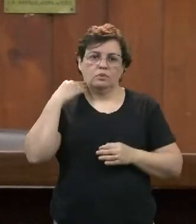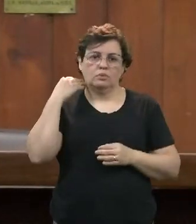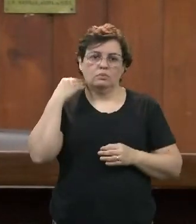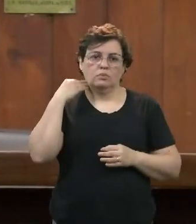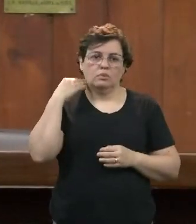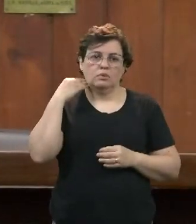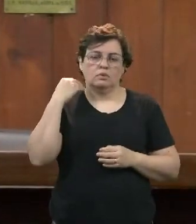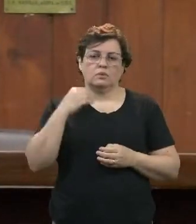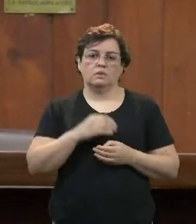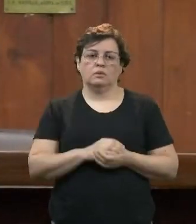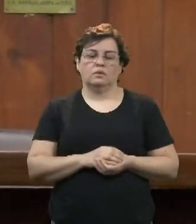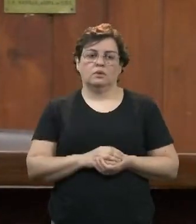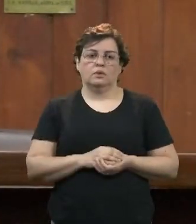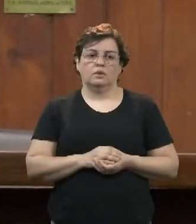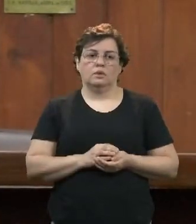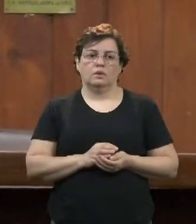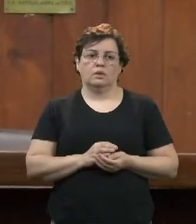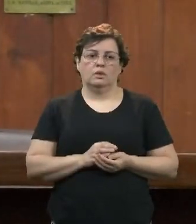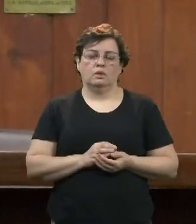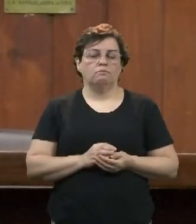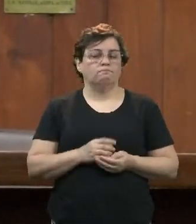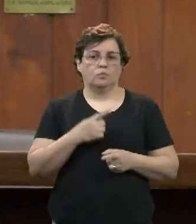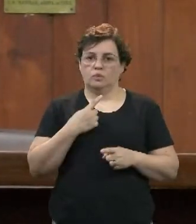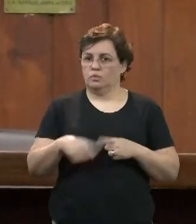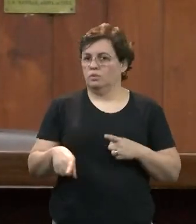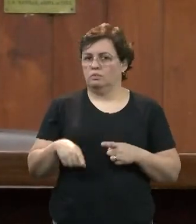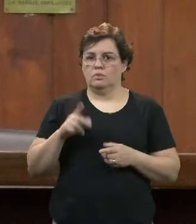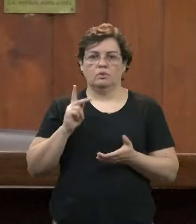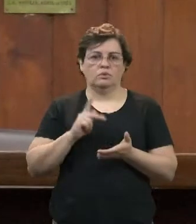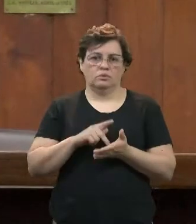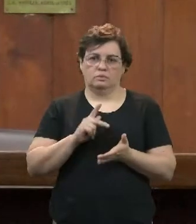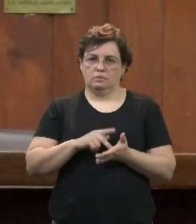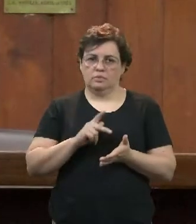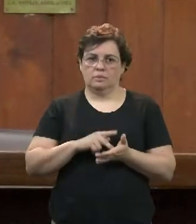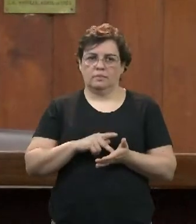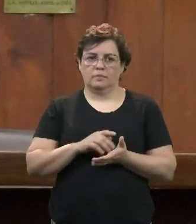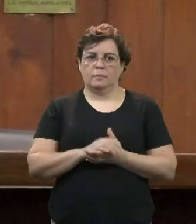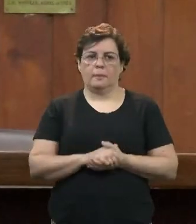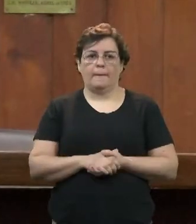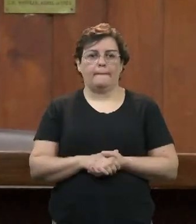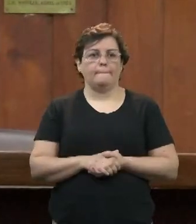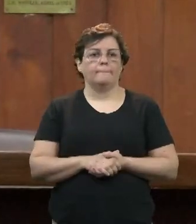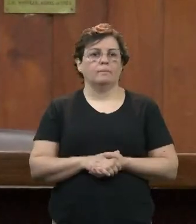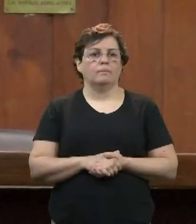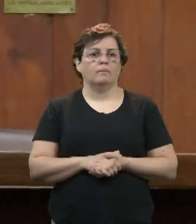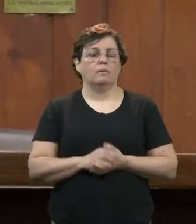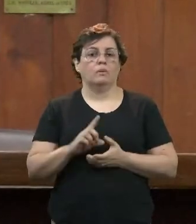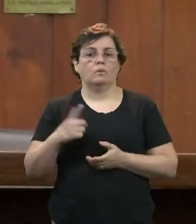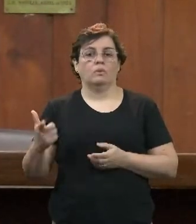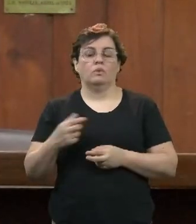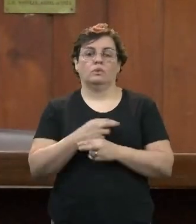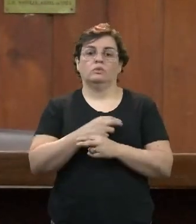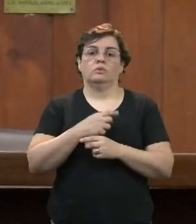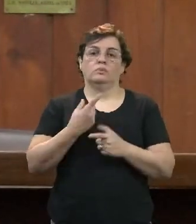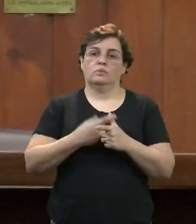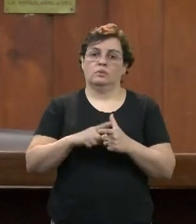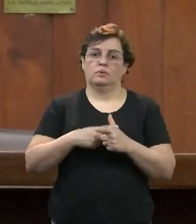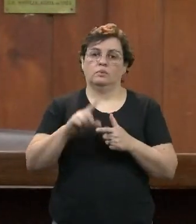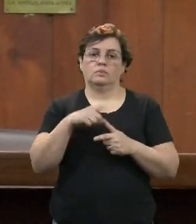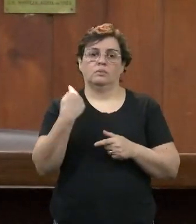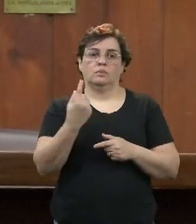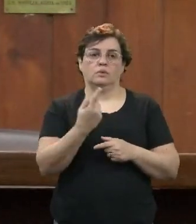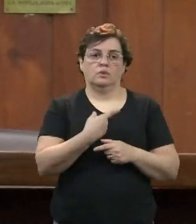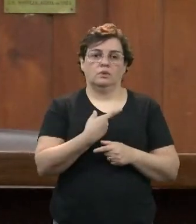provavelmente, seria declarado inconstitucional mesmo. E, outro problema que nós também